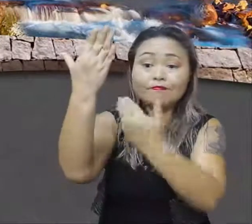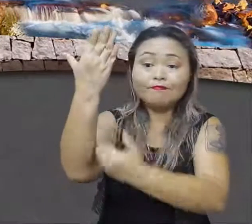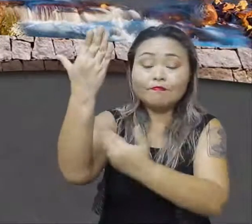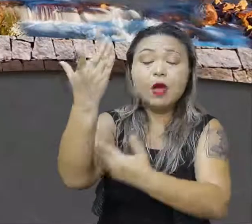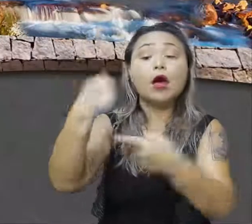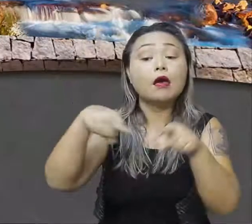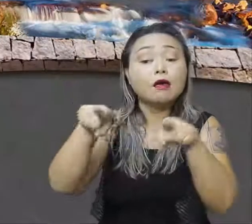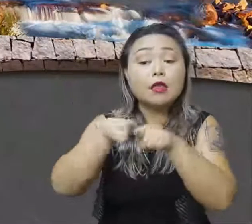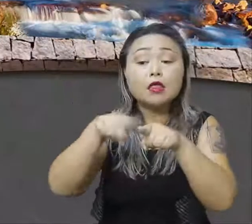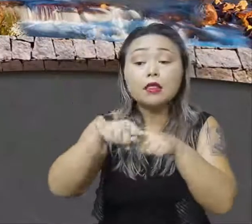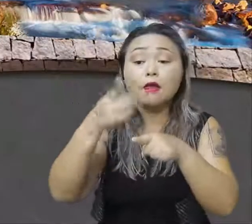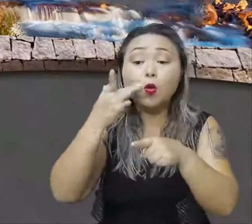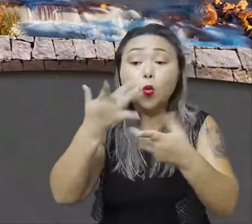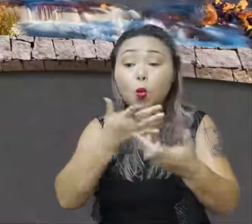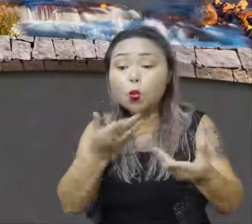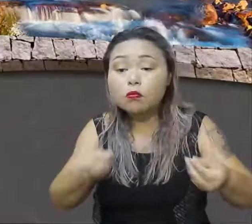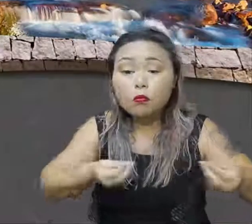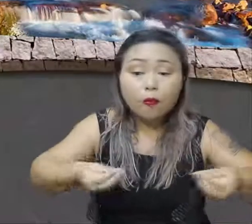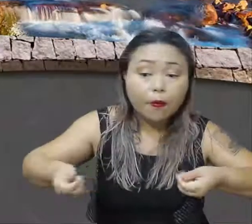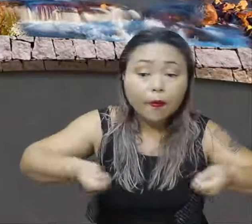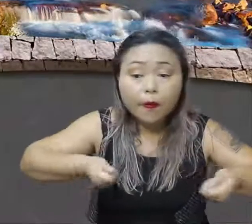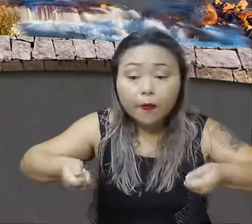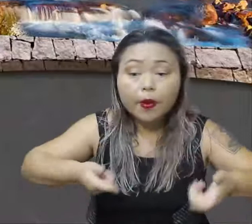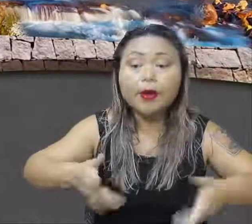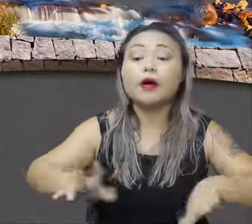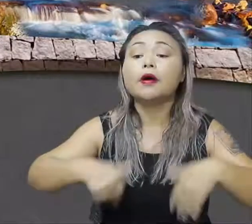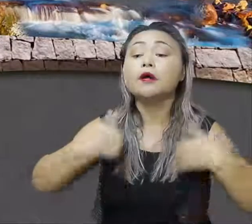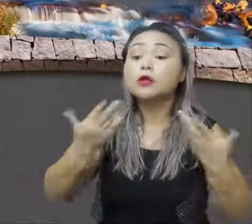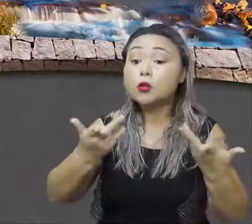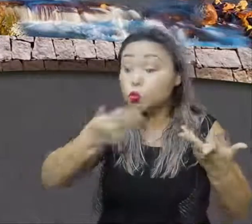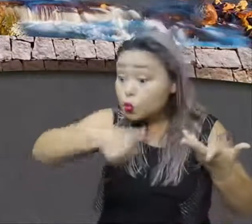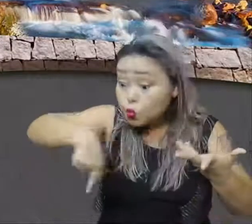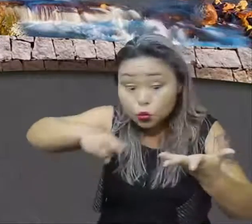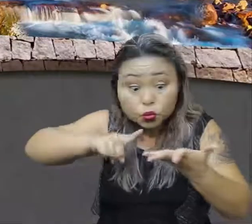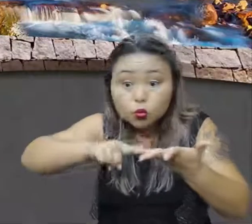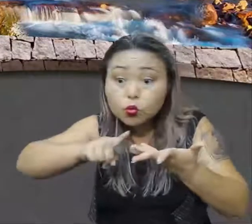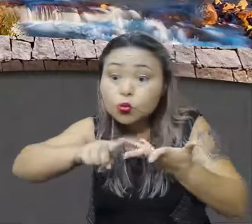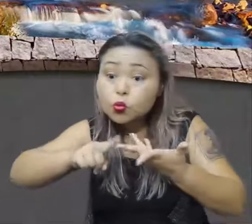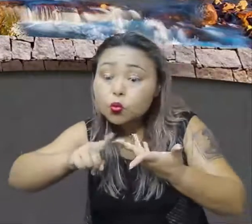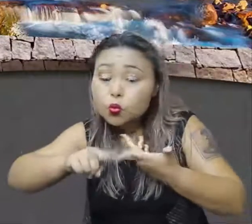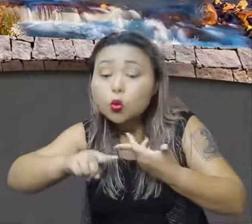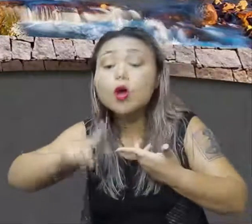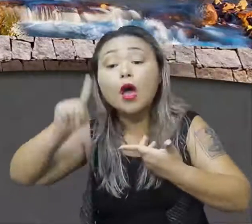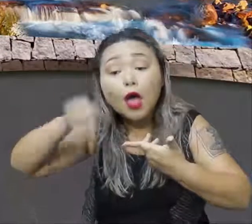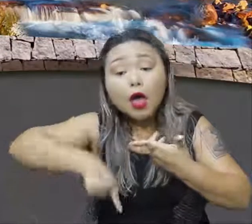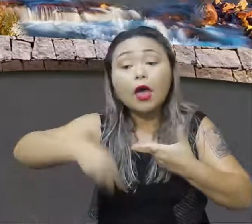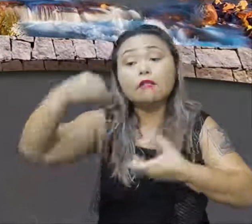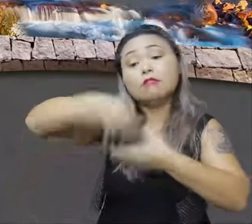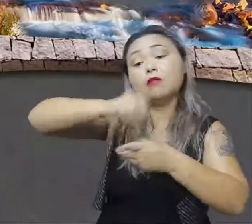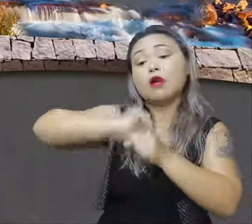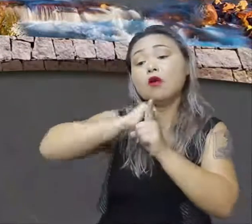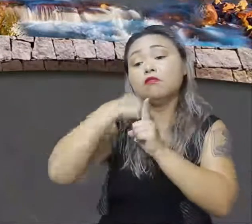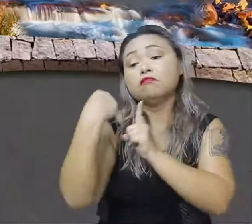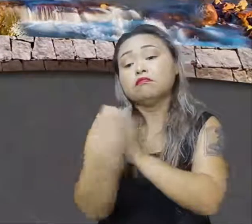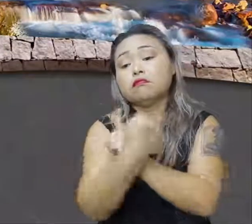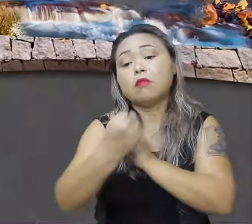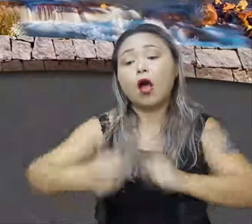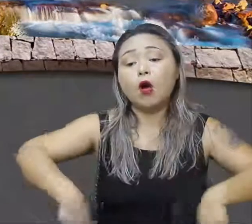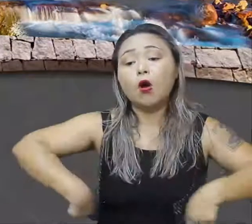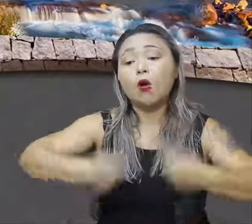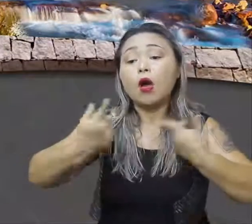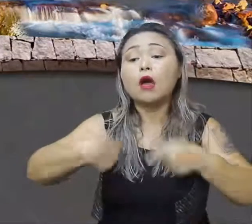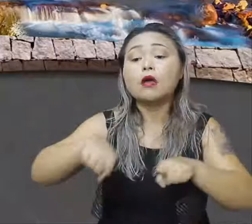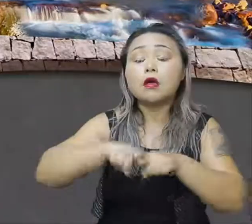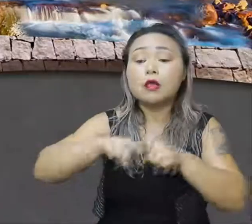de uma sociedade consumista. Isso faz parte da evolução do capitalismo industrial.